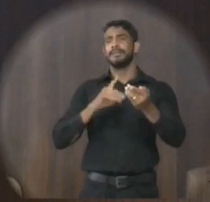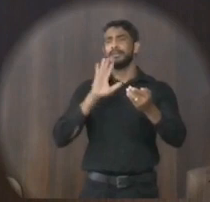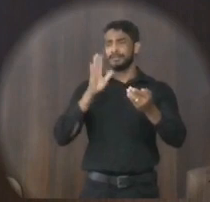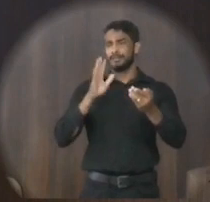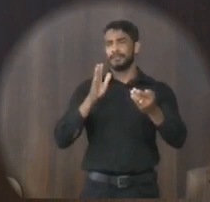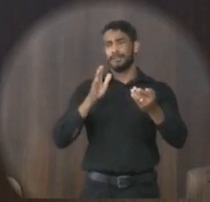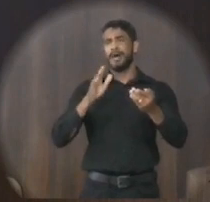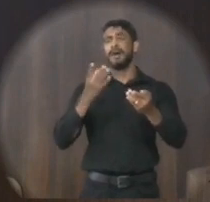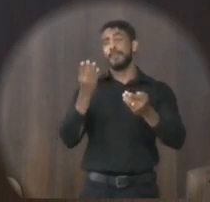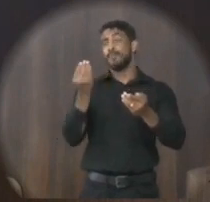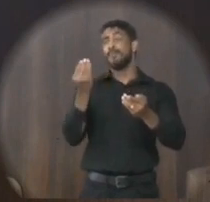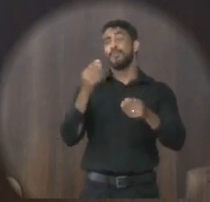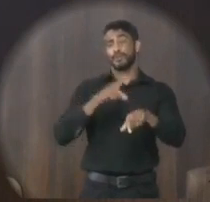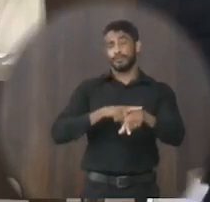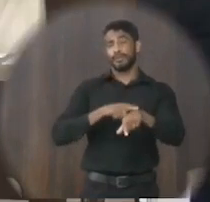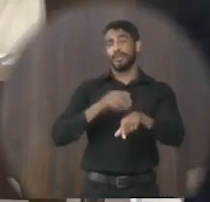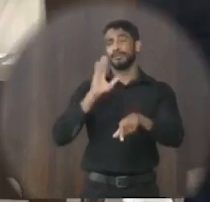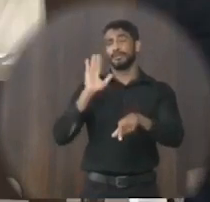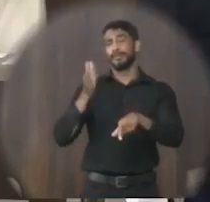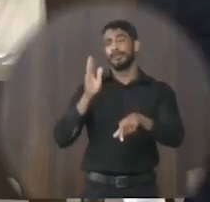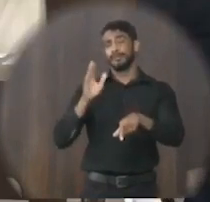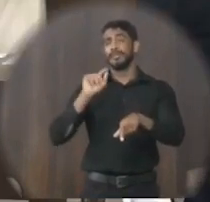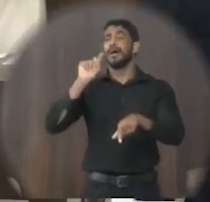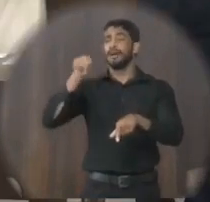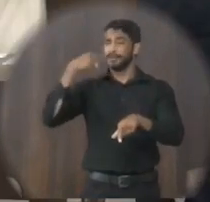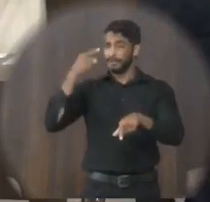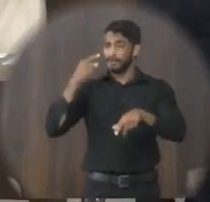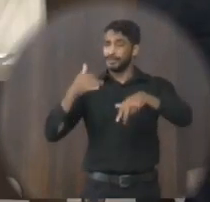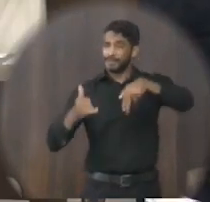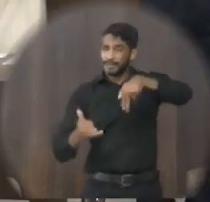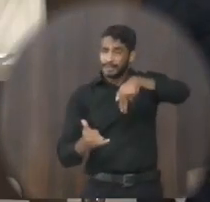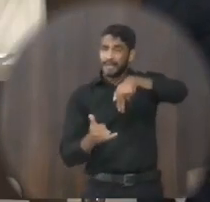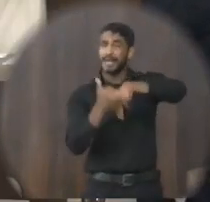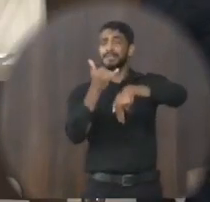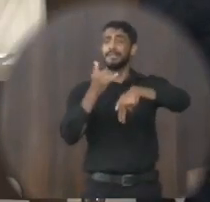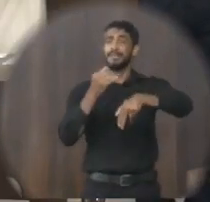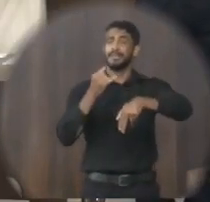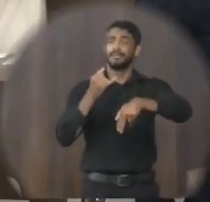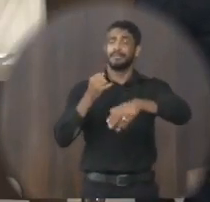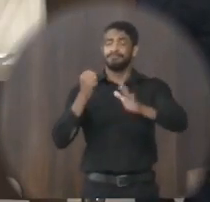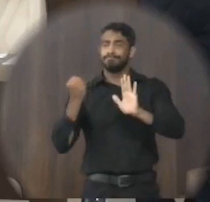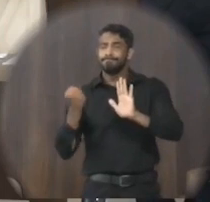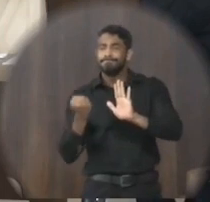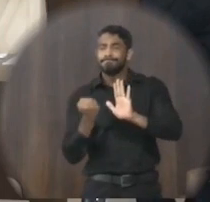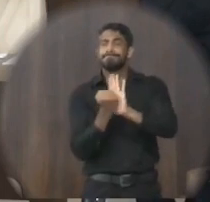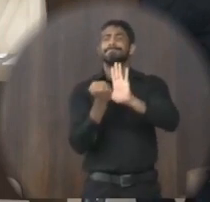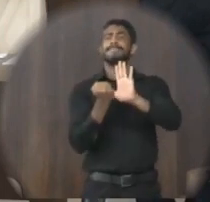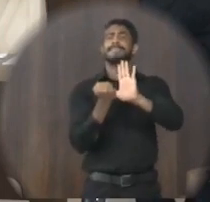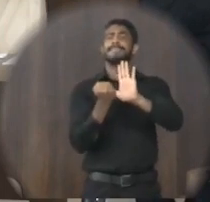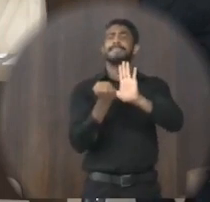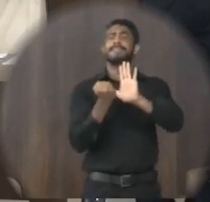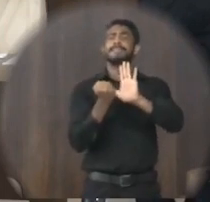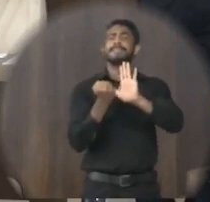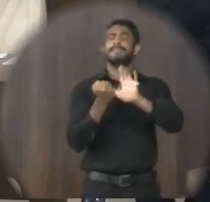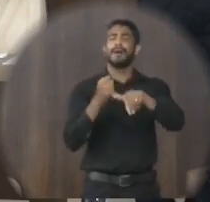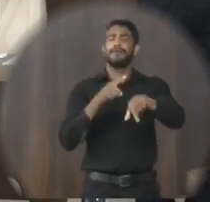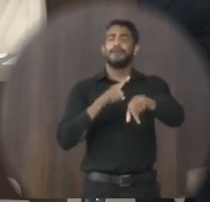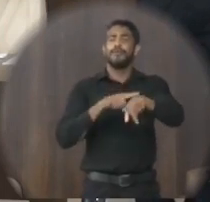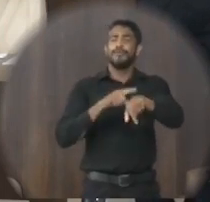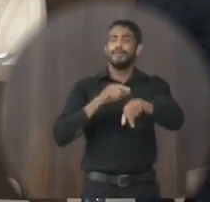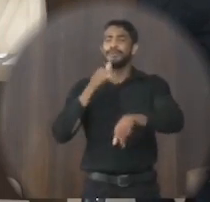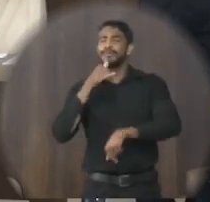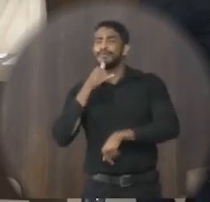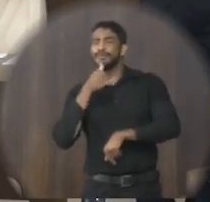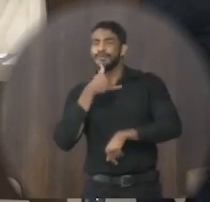-se muito tempo após aquela tragédia que marcou momentos muito